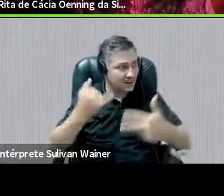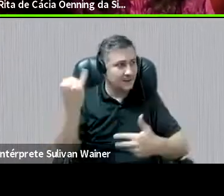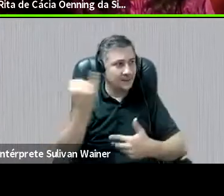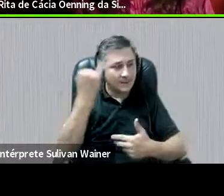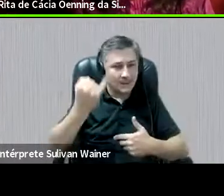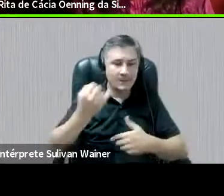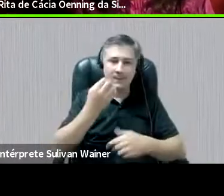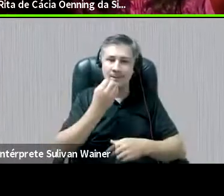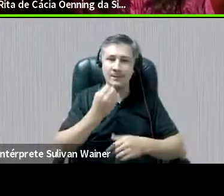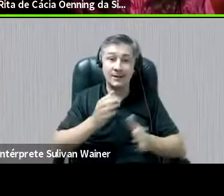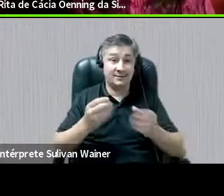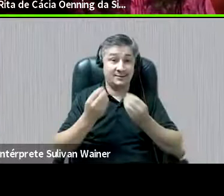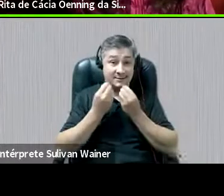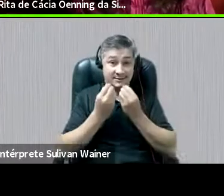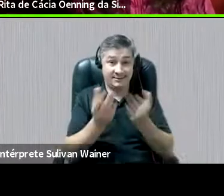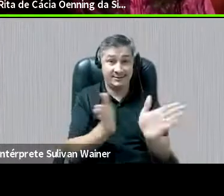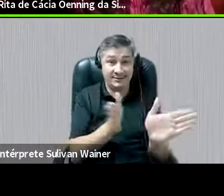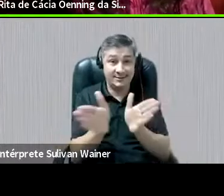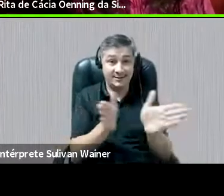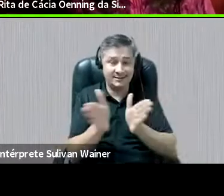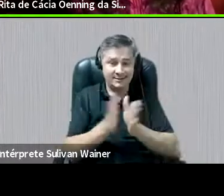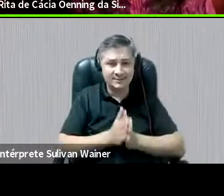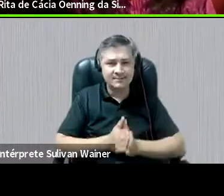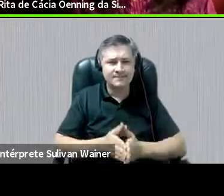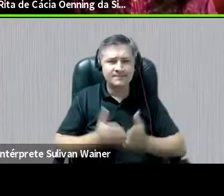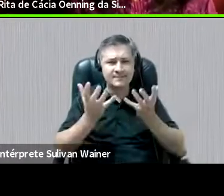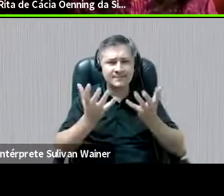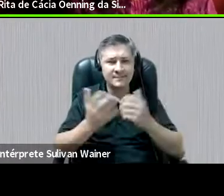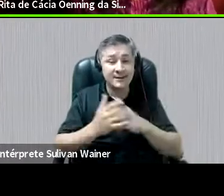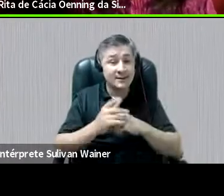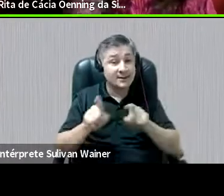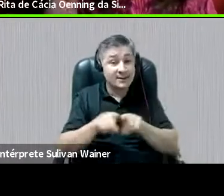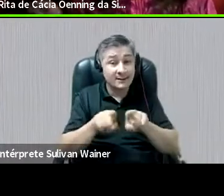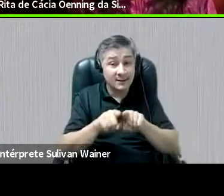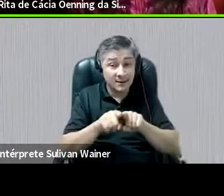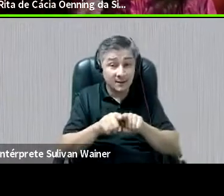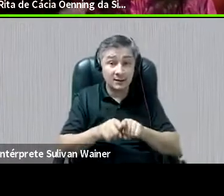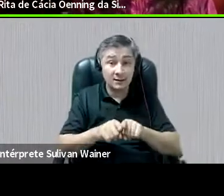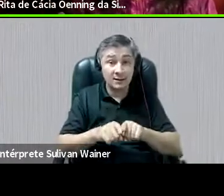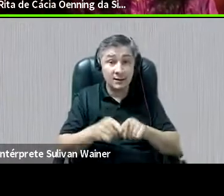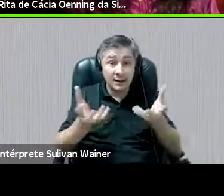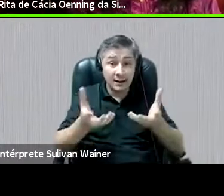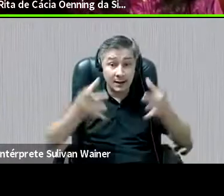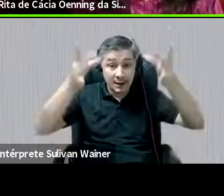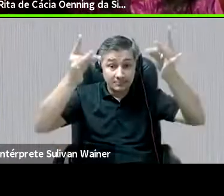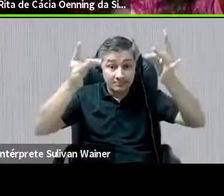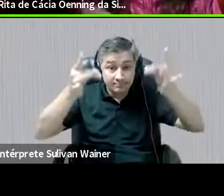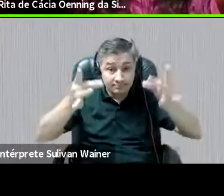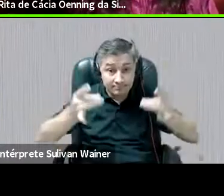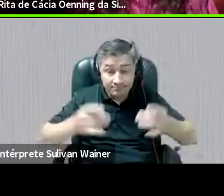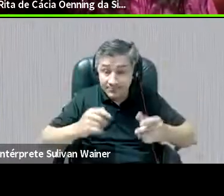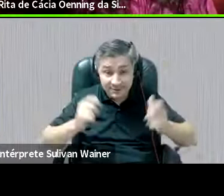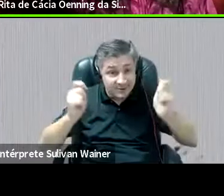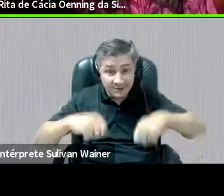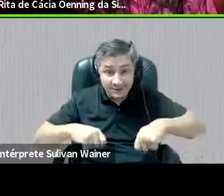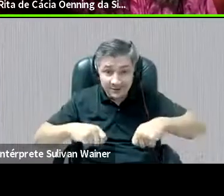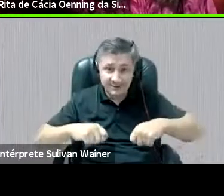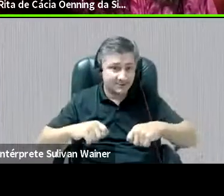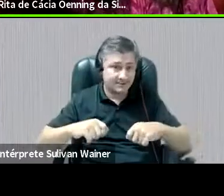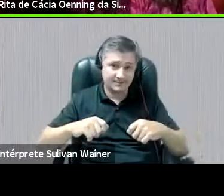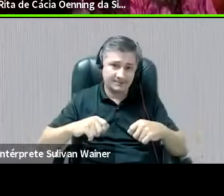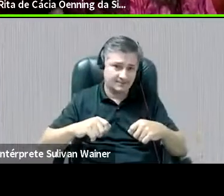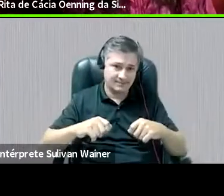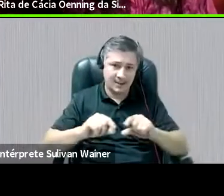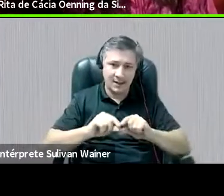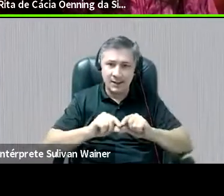de acessibilidade, dizer que nós queríamos ter também a descrição, mas não foi possível, a